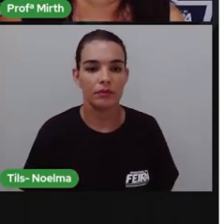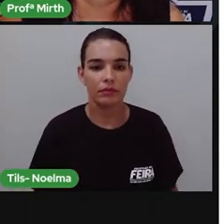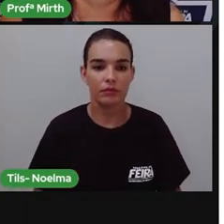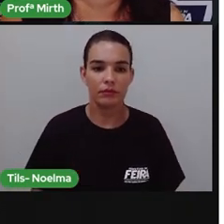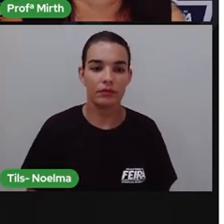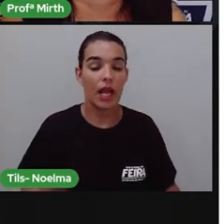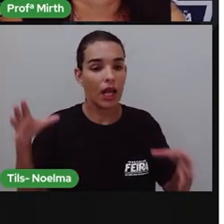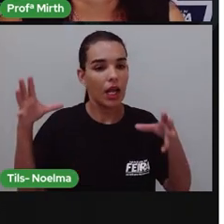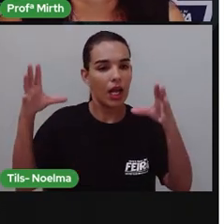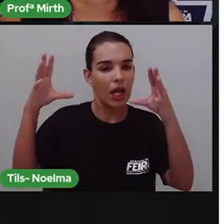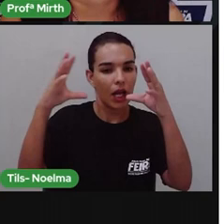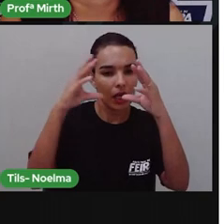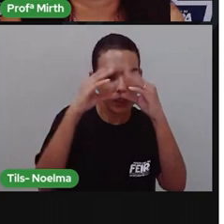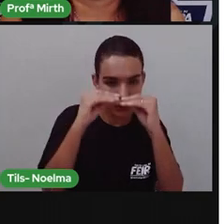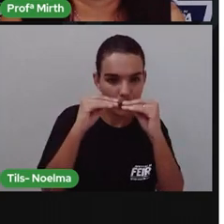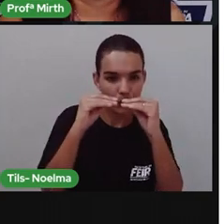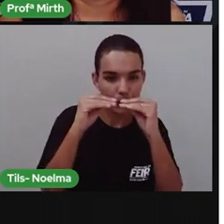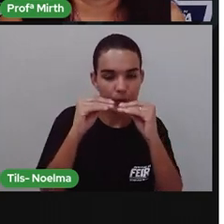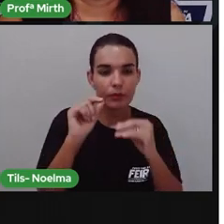Resumindo.